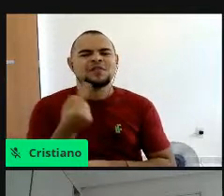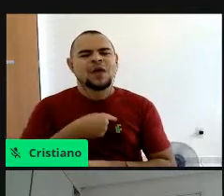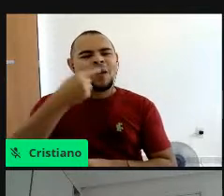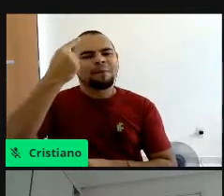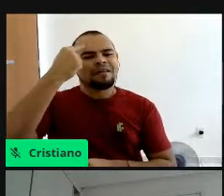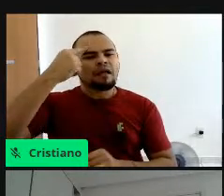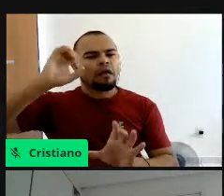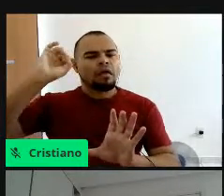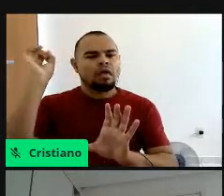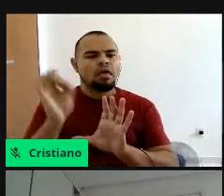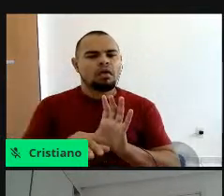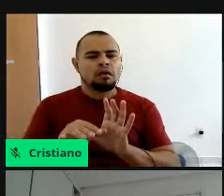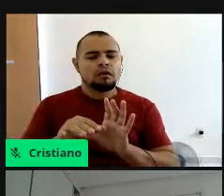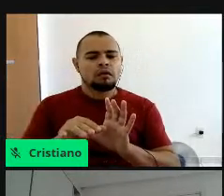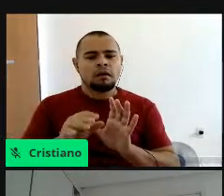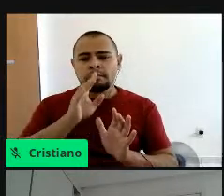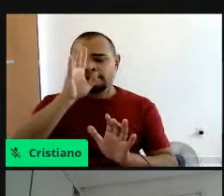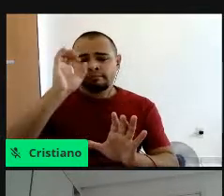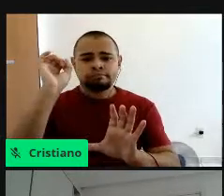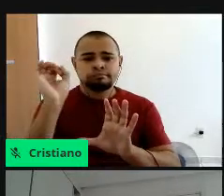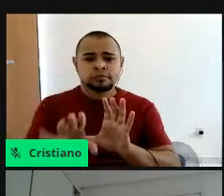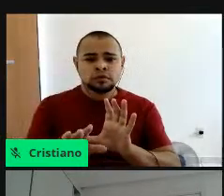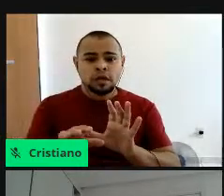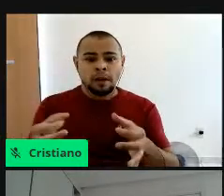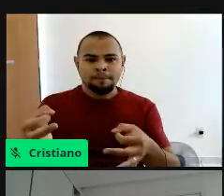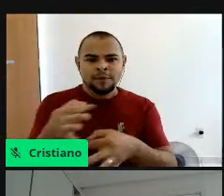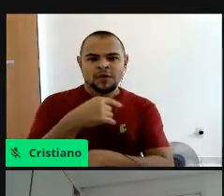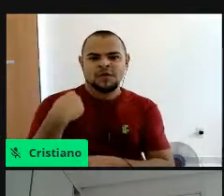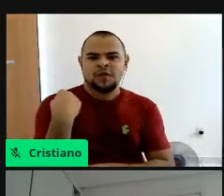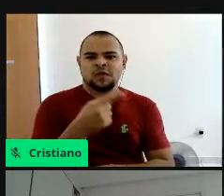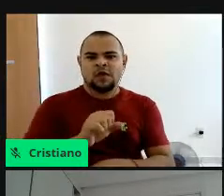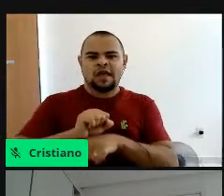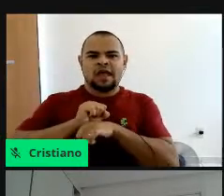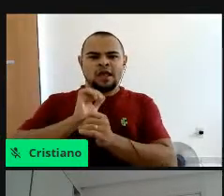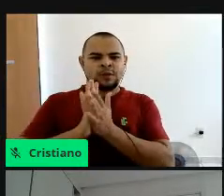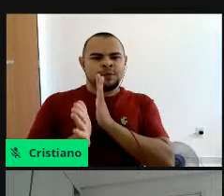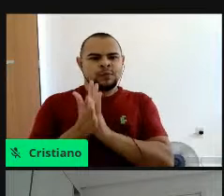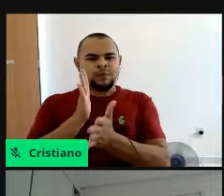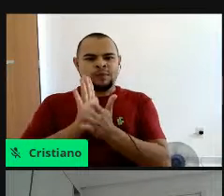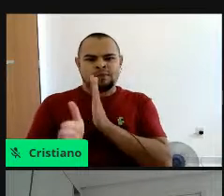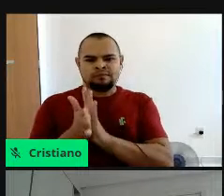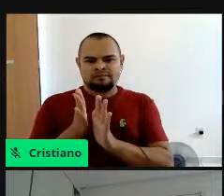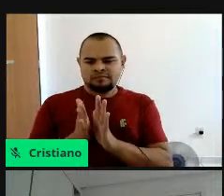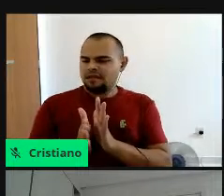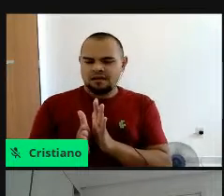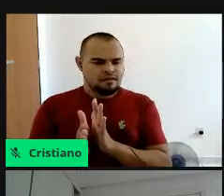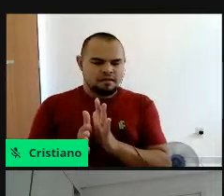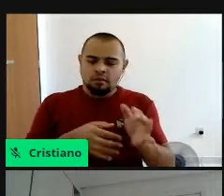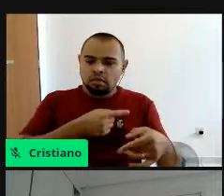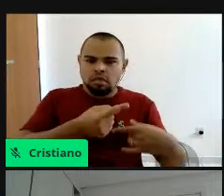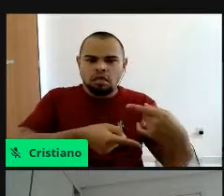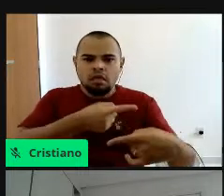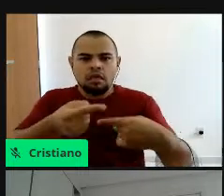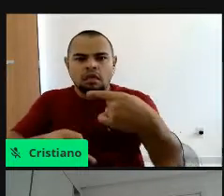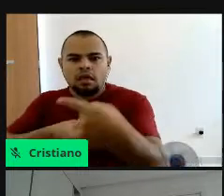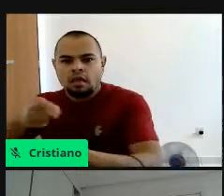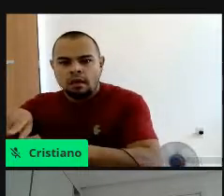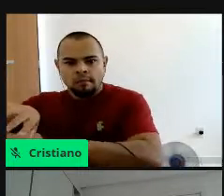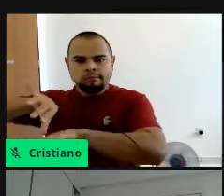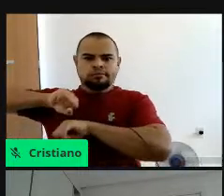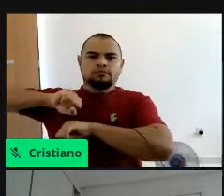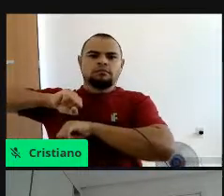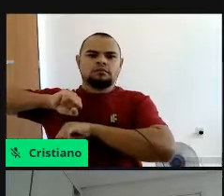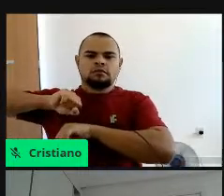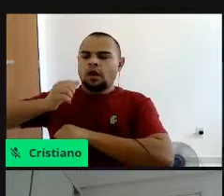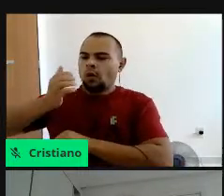aquilo, é, fora, a gente se afasta, né, desse material, não, ele está muito próximo a nós, então